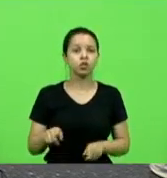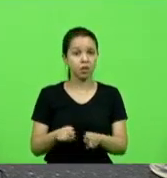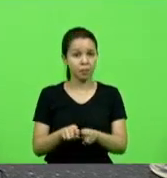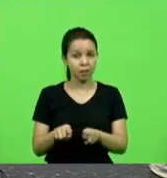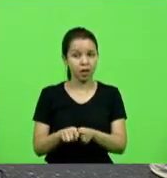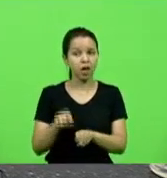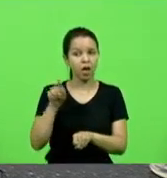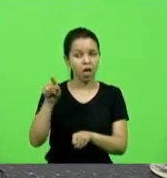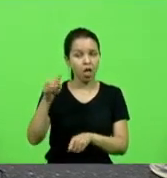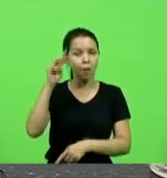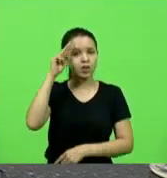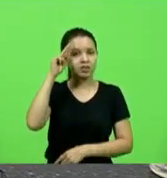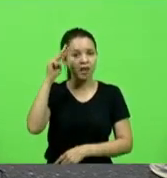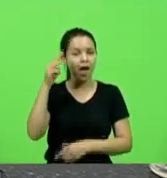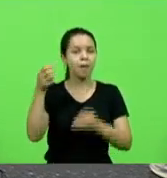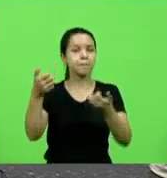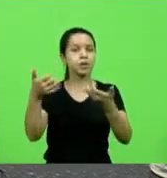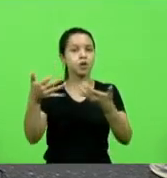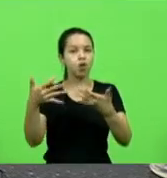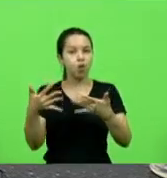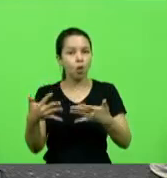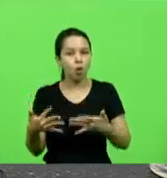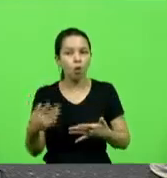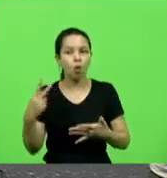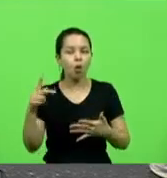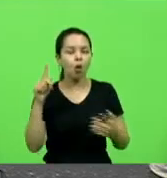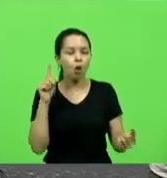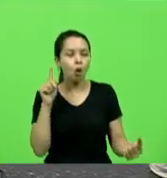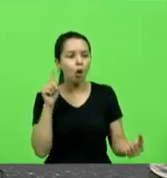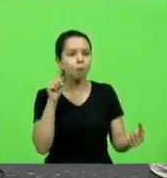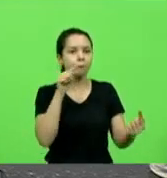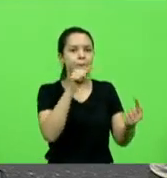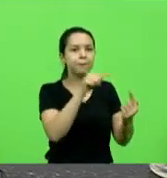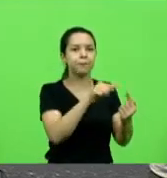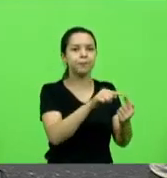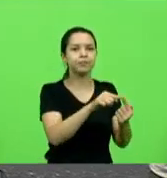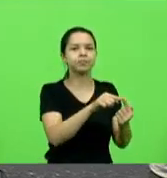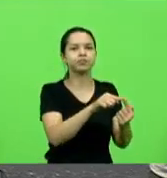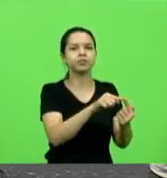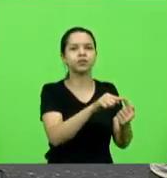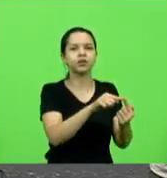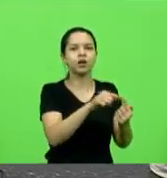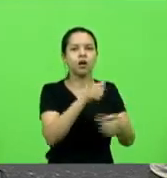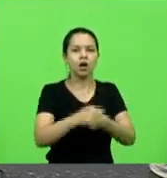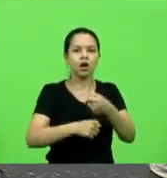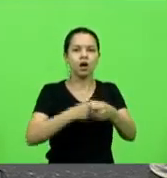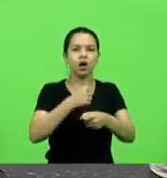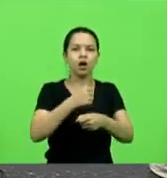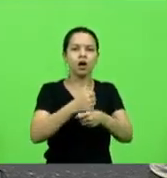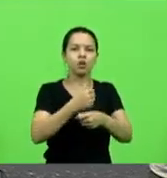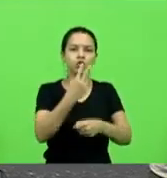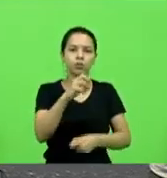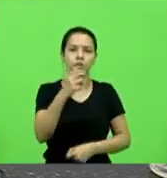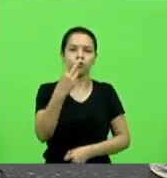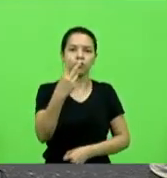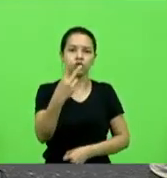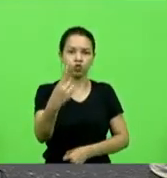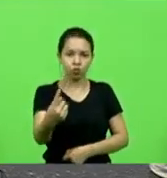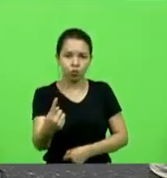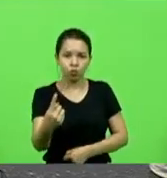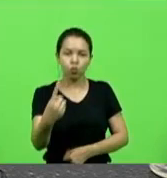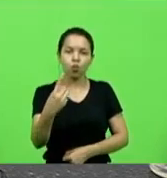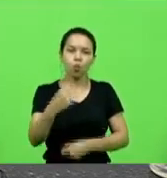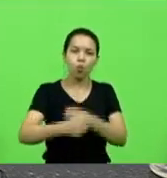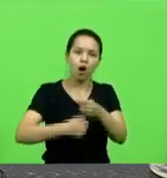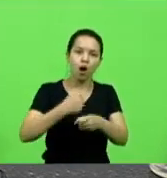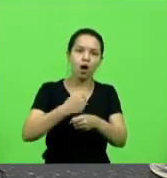projeta para 2021 para 2022 quando anunciou de que